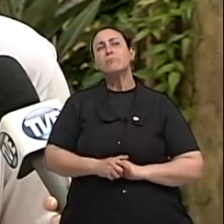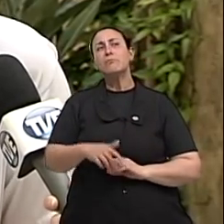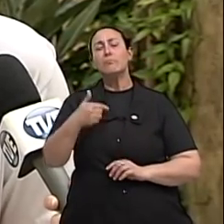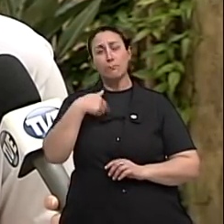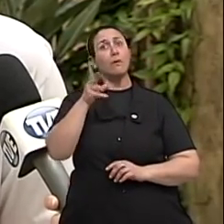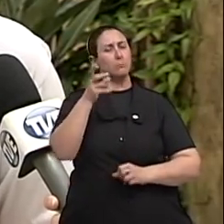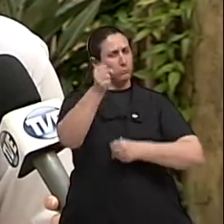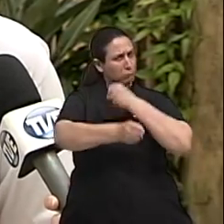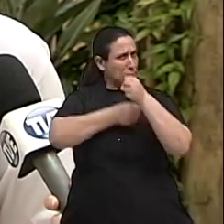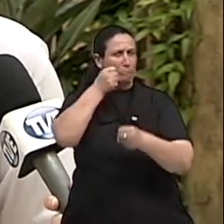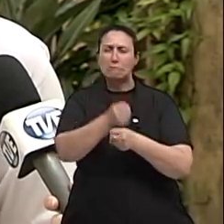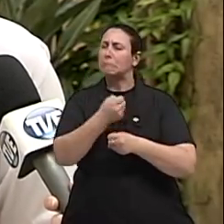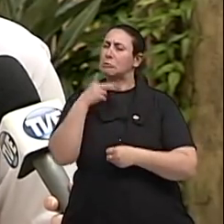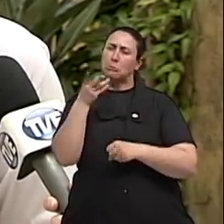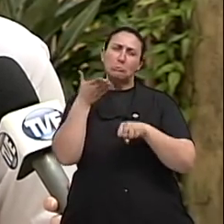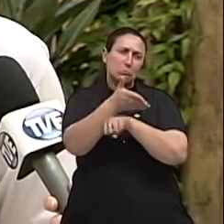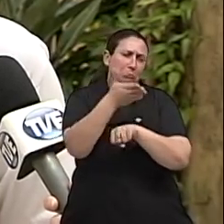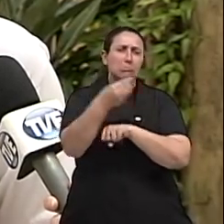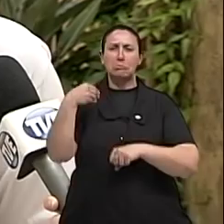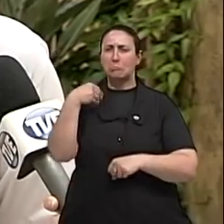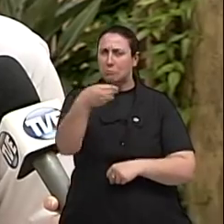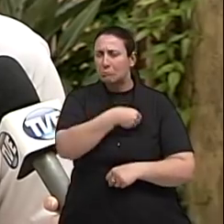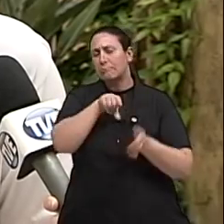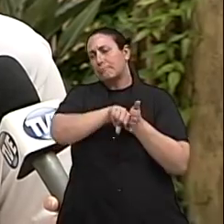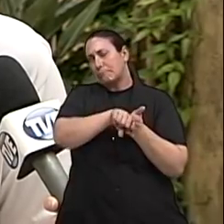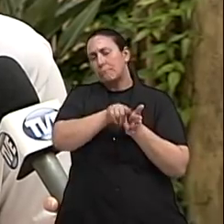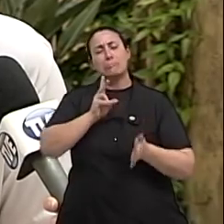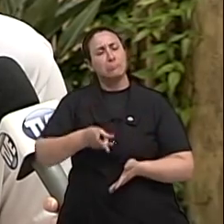anualmente, faço, sempre fazia os meus exames, né?